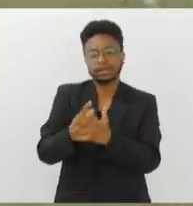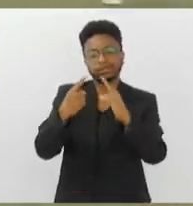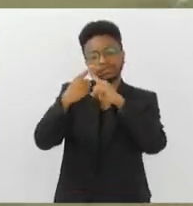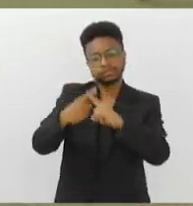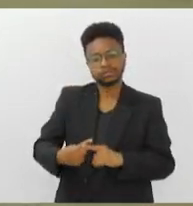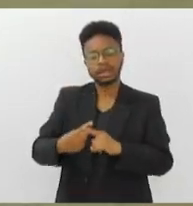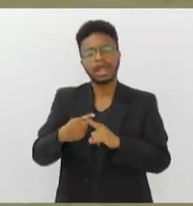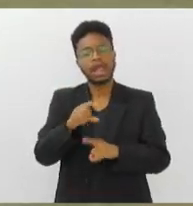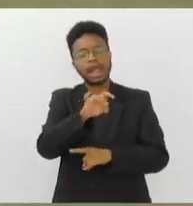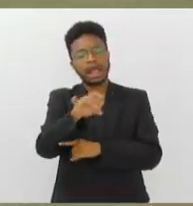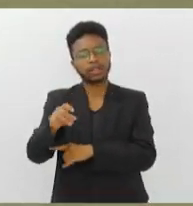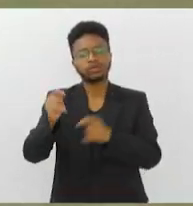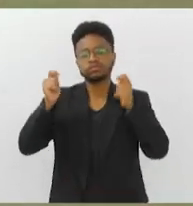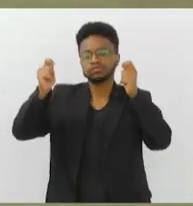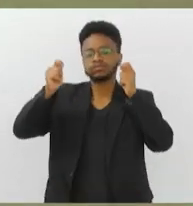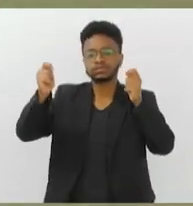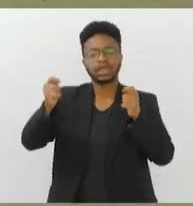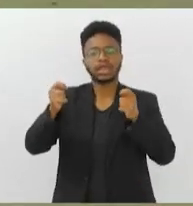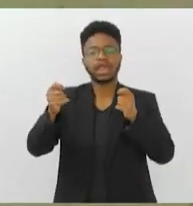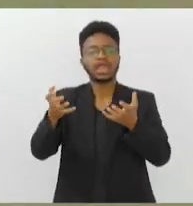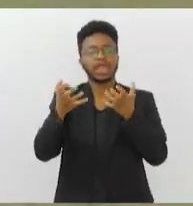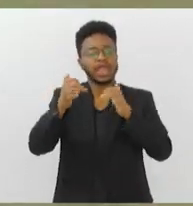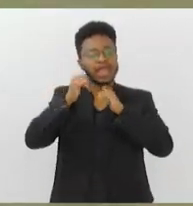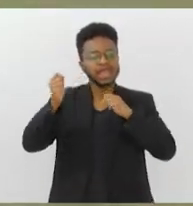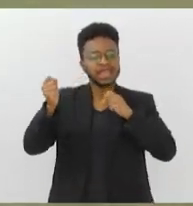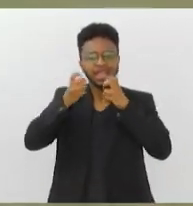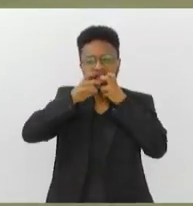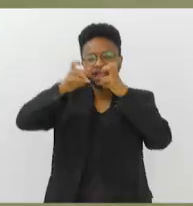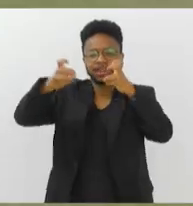expectativa daquele já conhecido grito de gol.